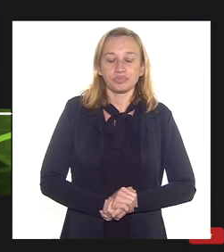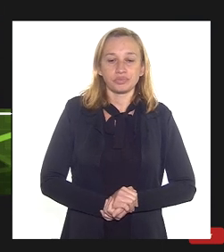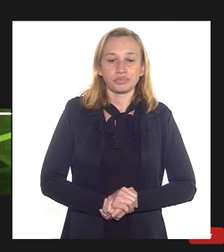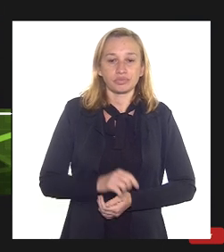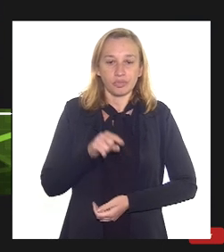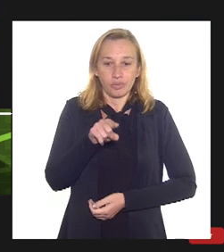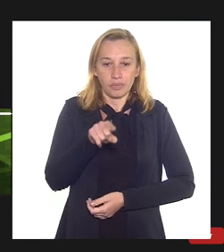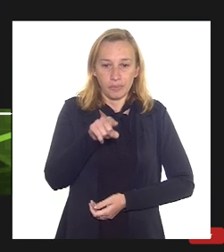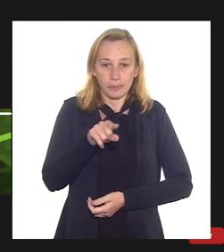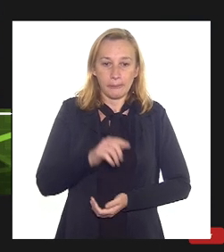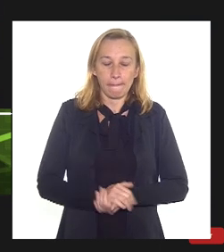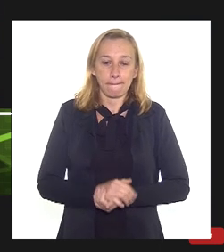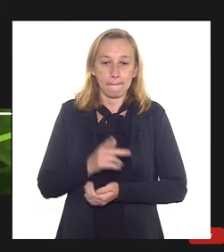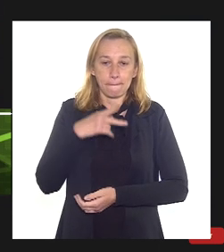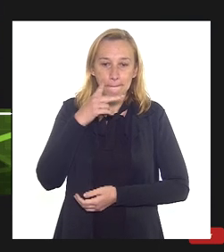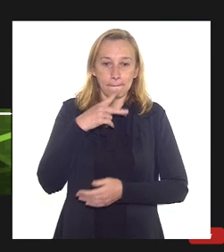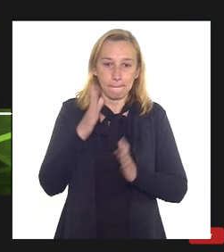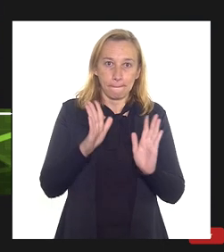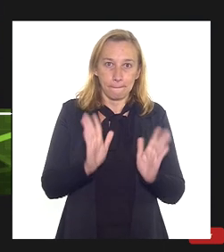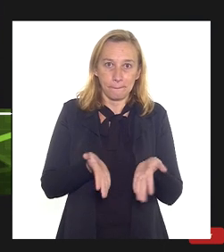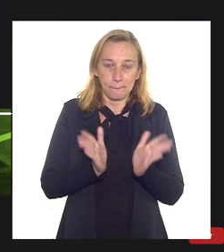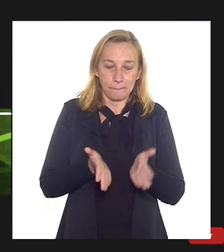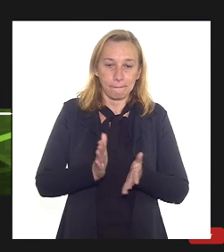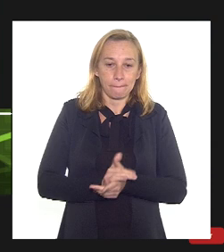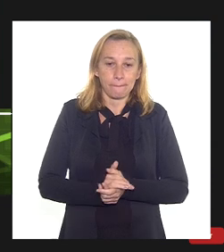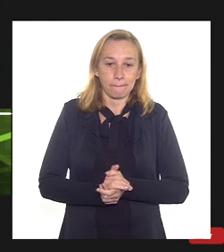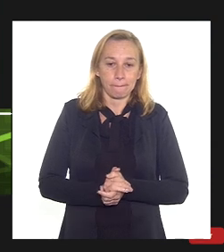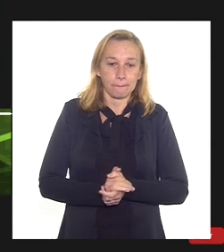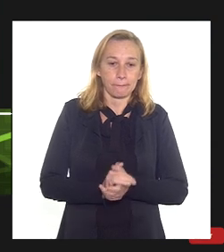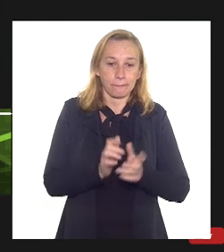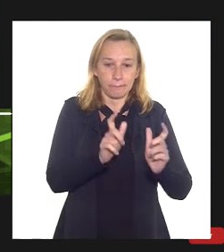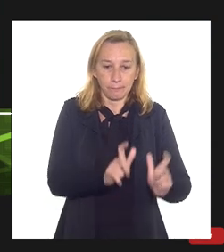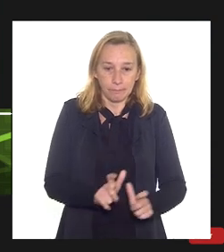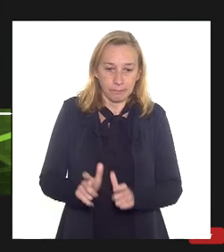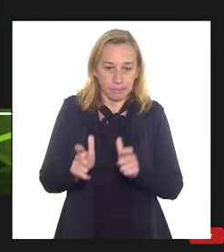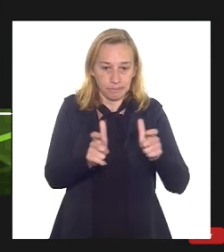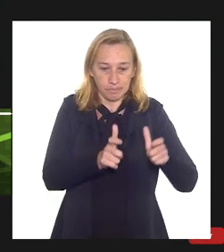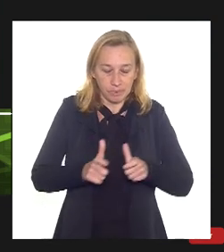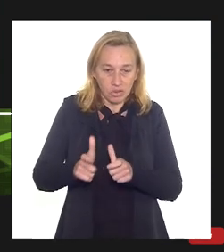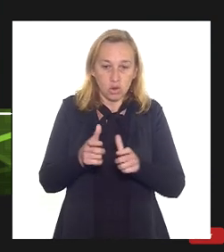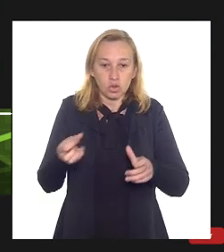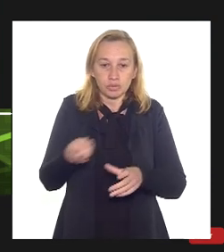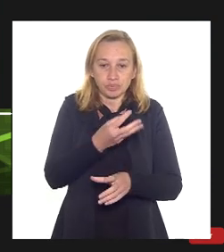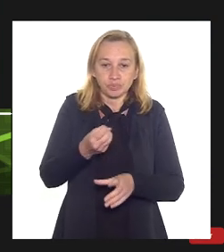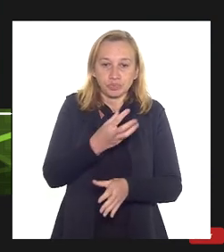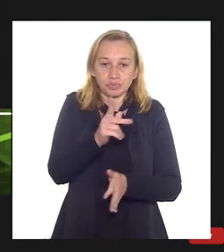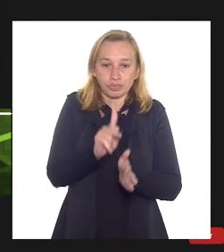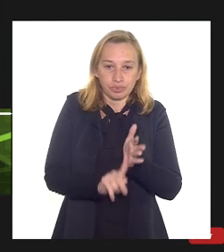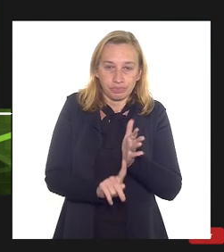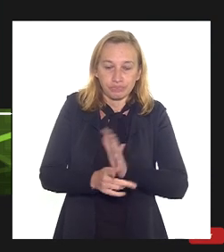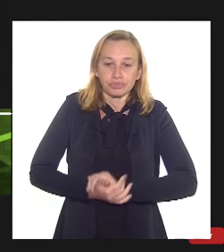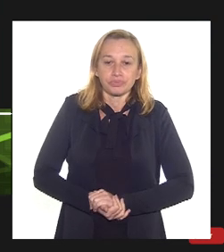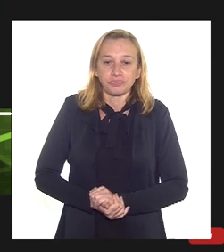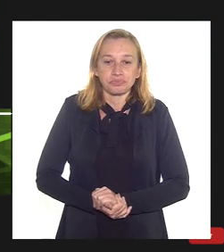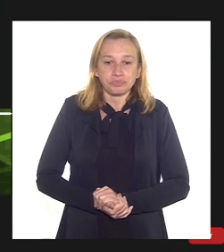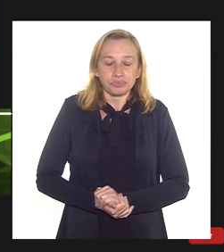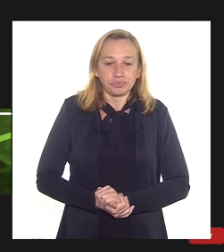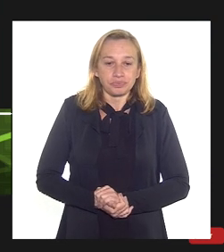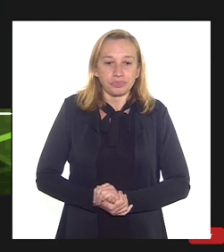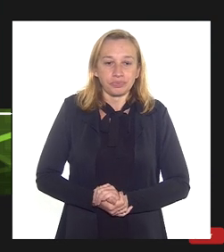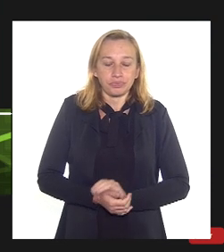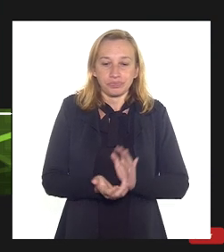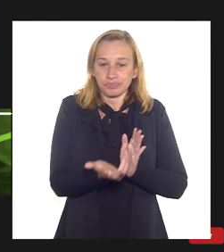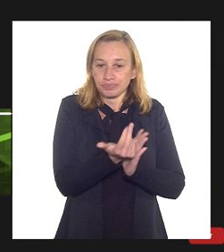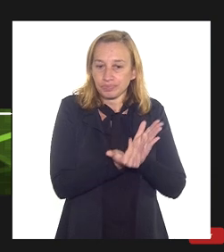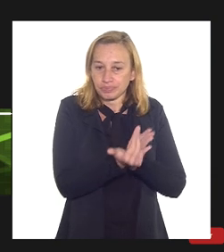Aqui, eu começo a falar agora dos estudos que a Petrobras está fazendo para dois novos projetos. Essa figura mostra a